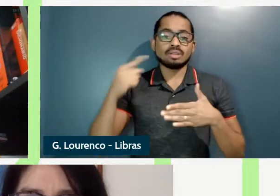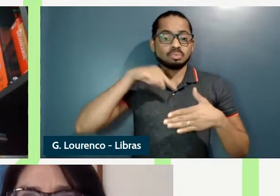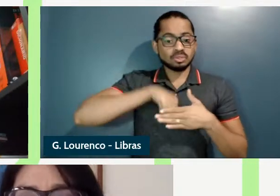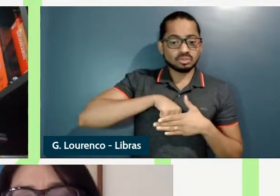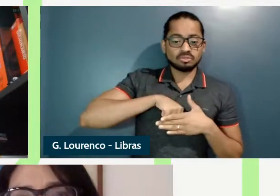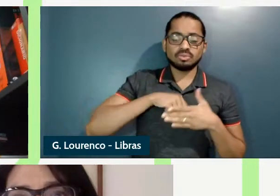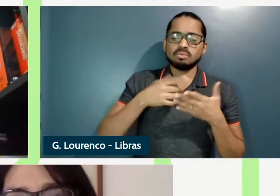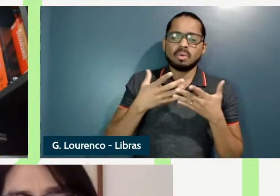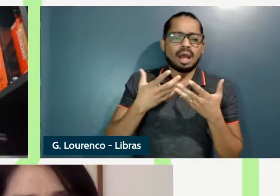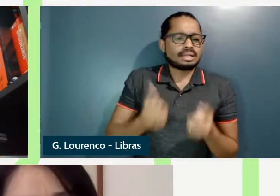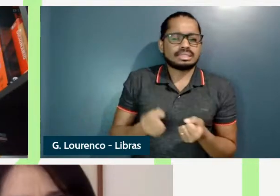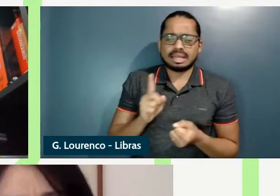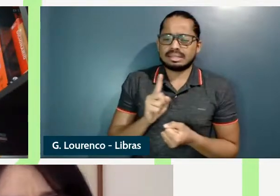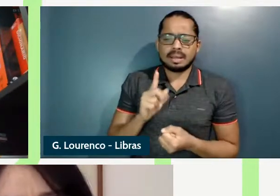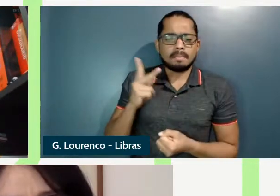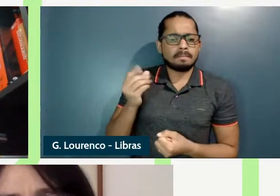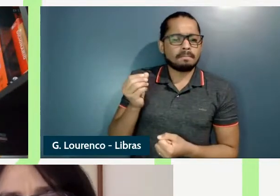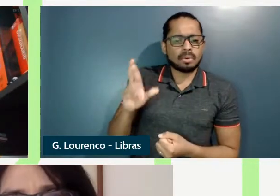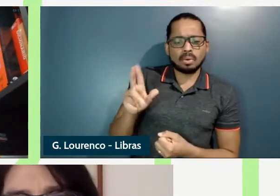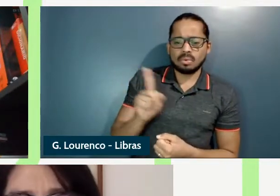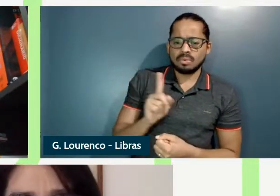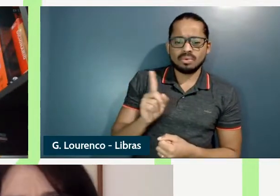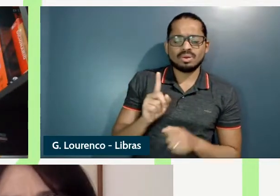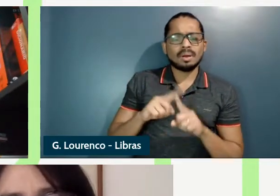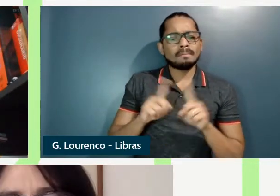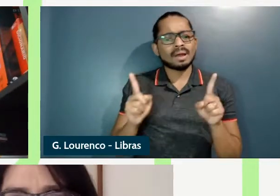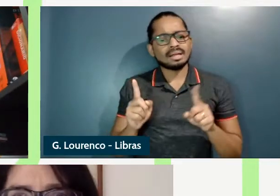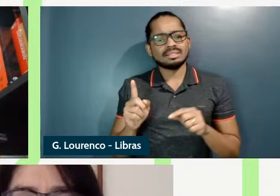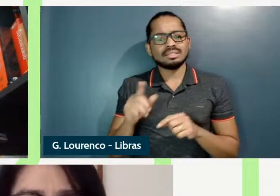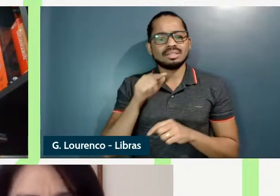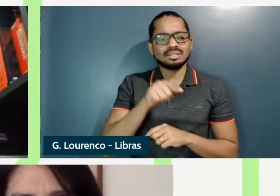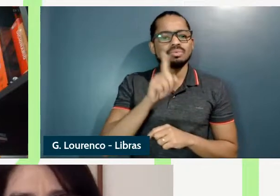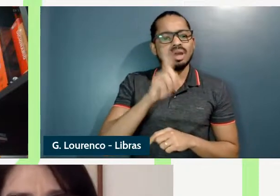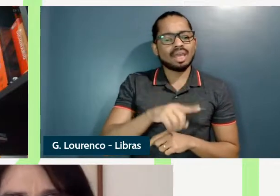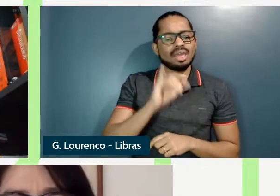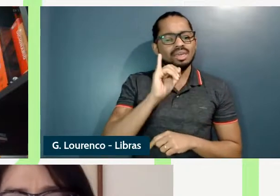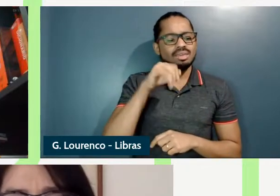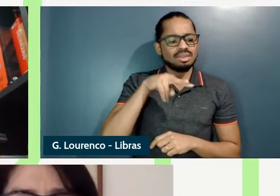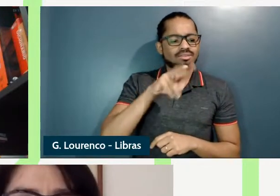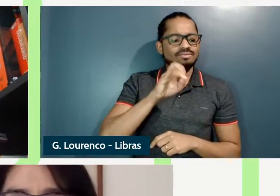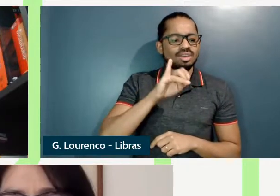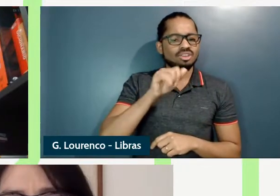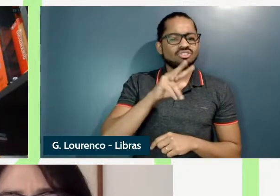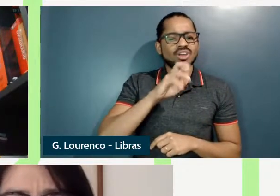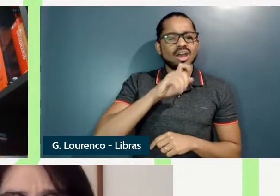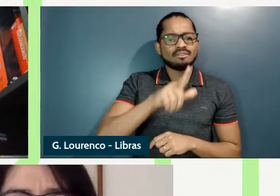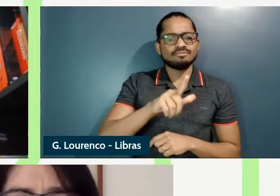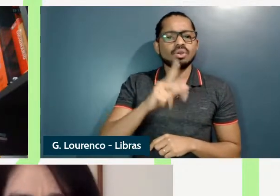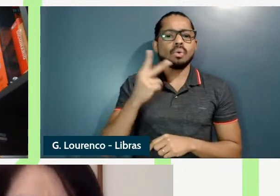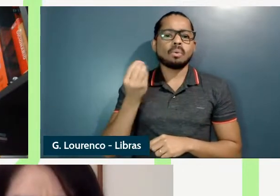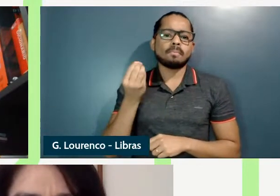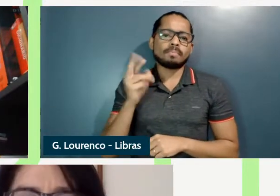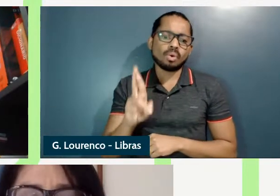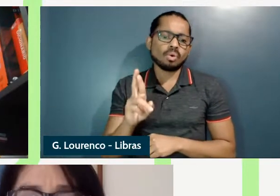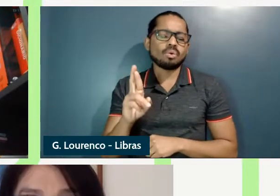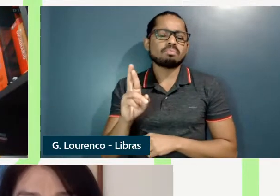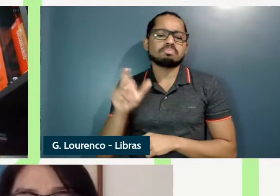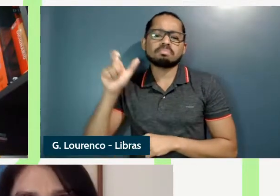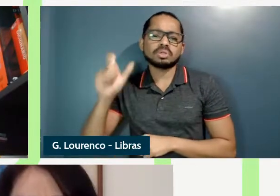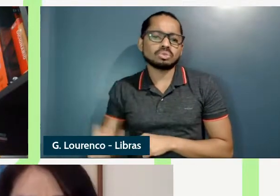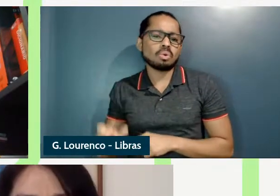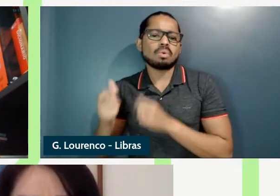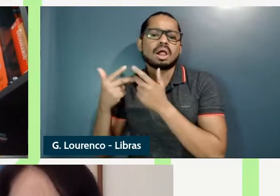phrases mas elas não são impossíveis isso é invejável por uma pessoa tem vários exemplos